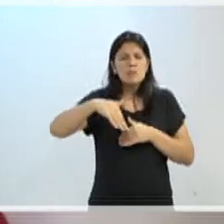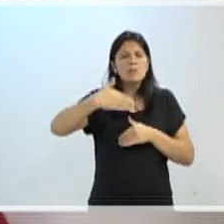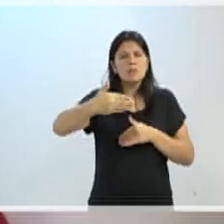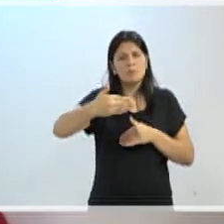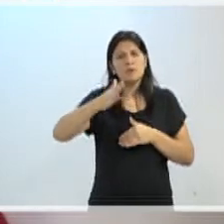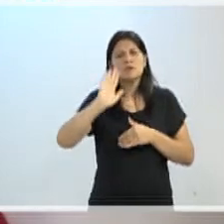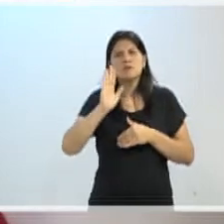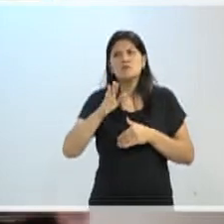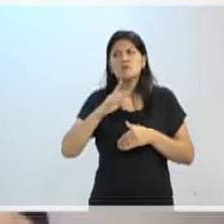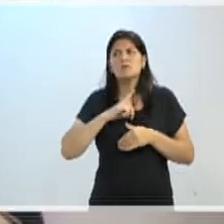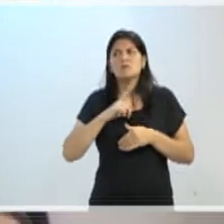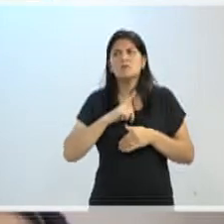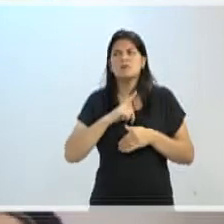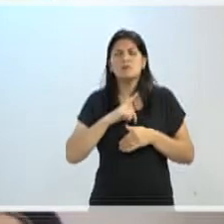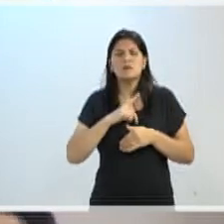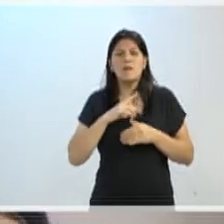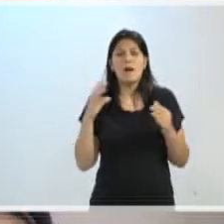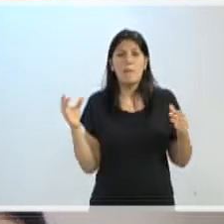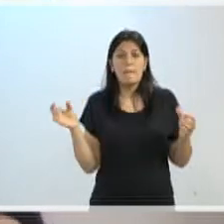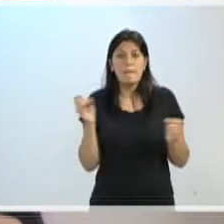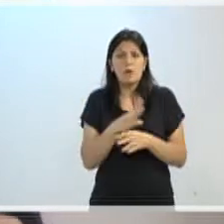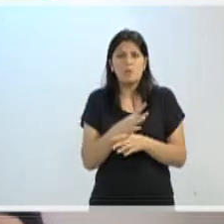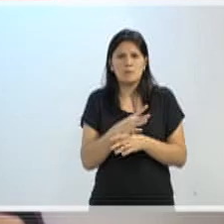já teríamos até o parecer final concluído.